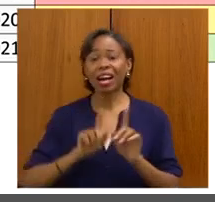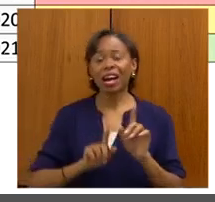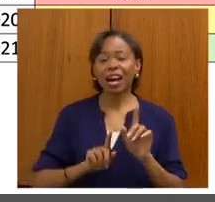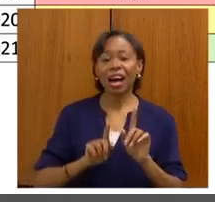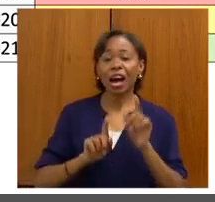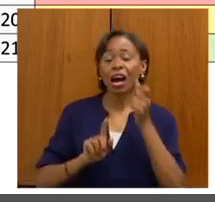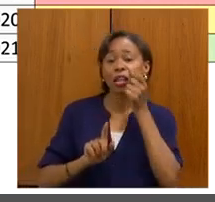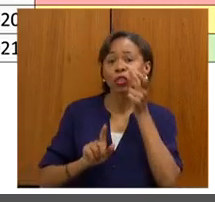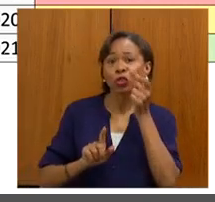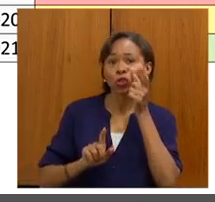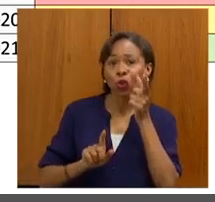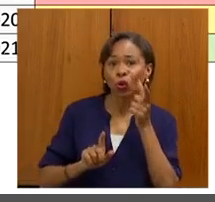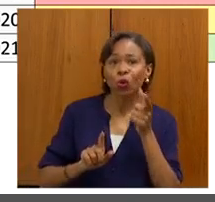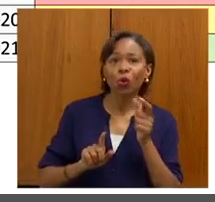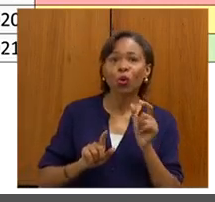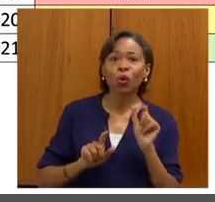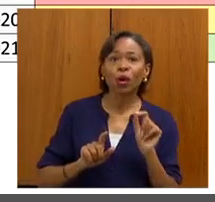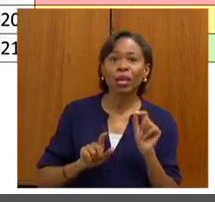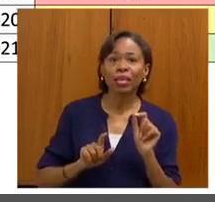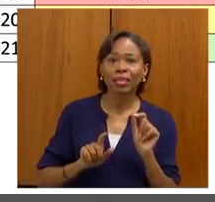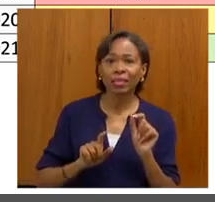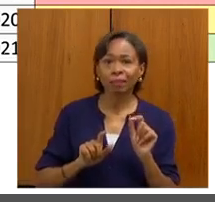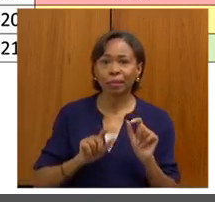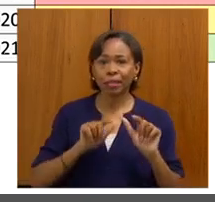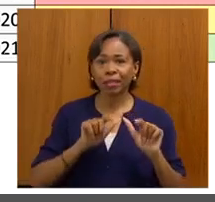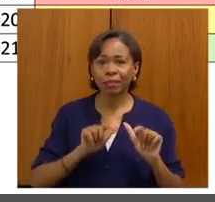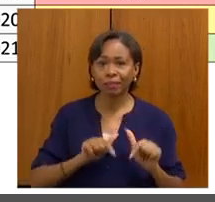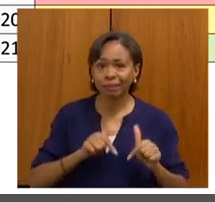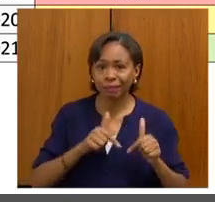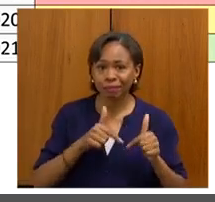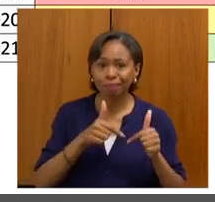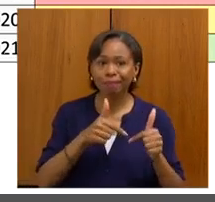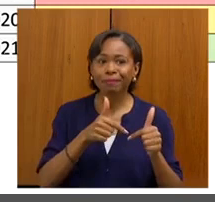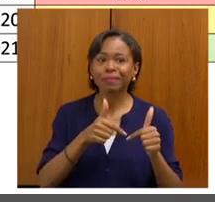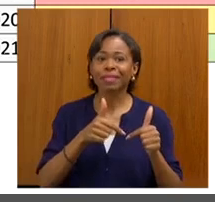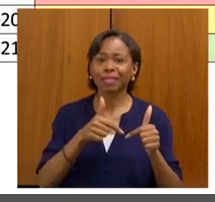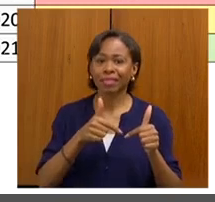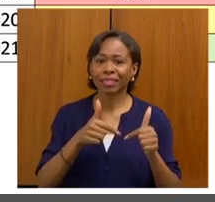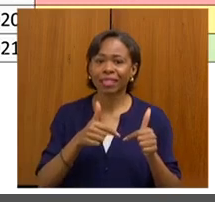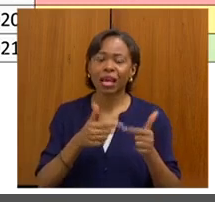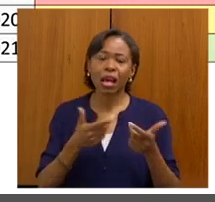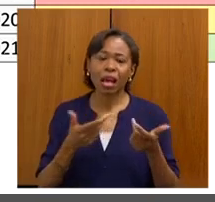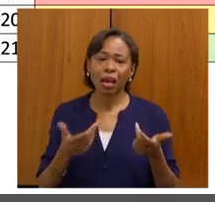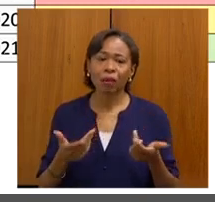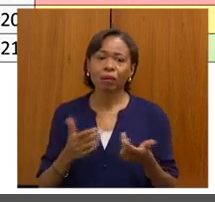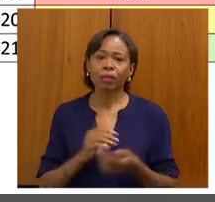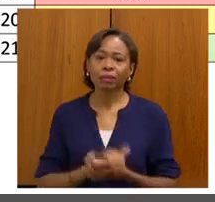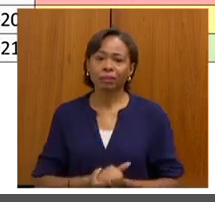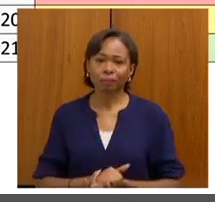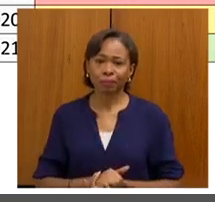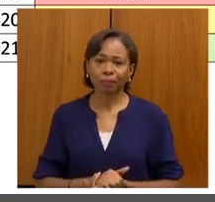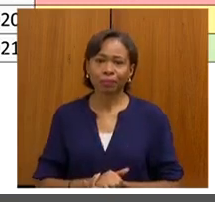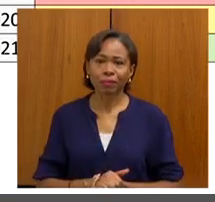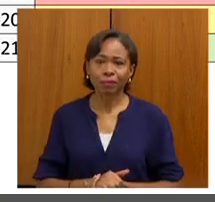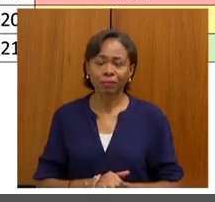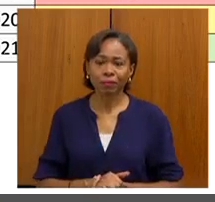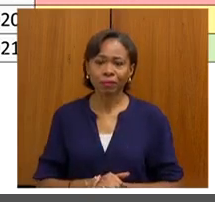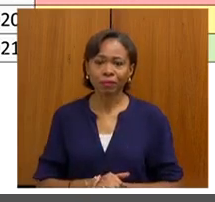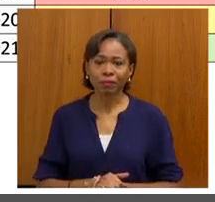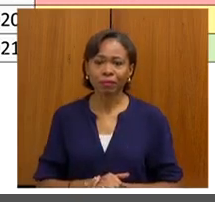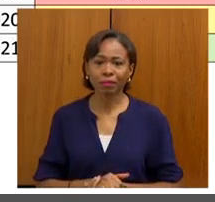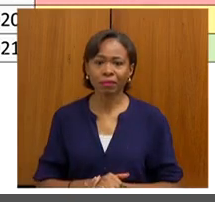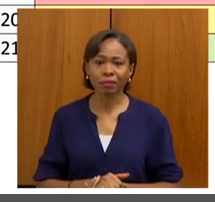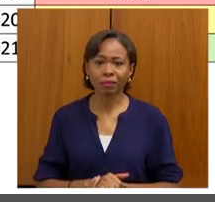8,5 bilhões de reais que foram empenhados, nós pagamos mais do que o orçamentário do ano, porque pagamos também dívidas. Ou